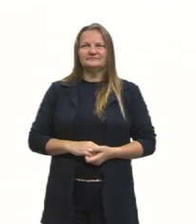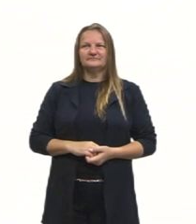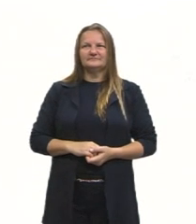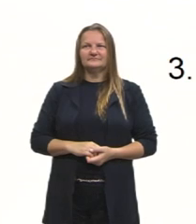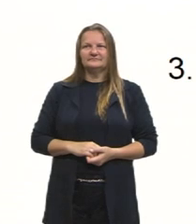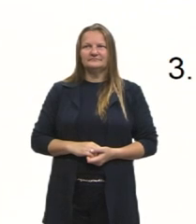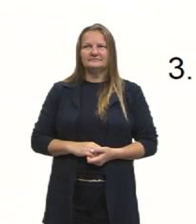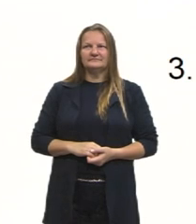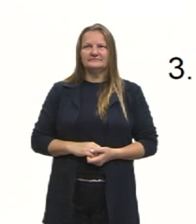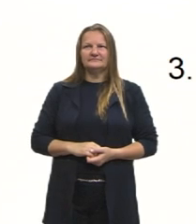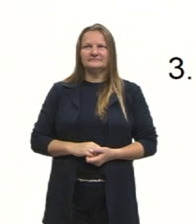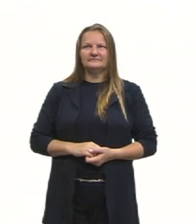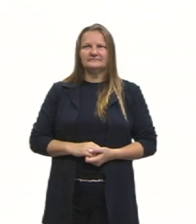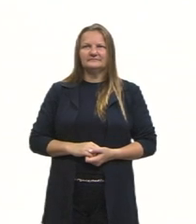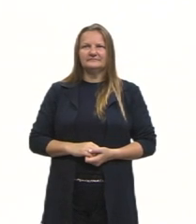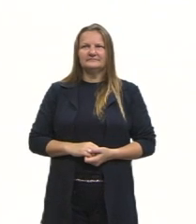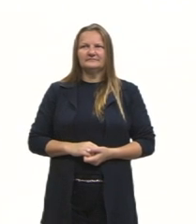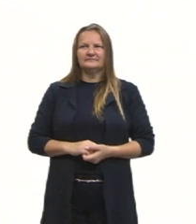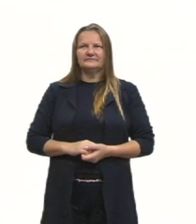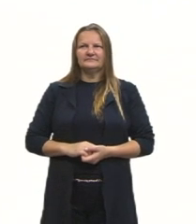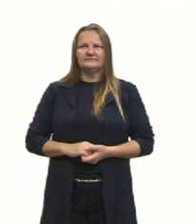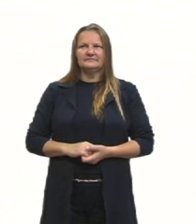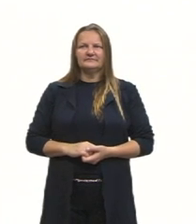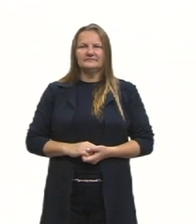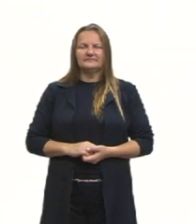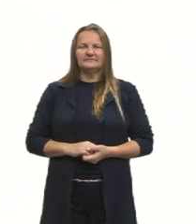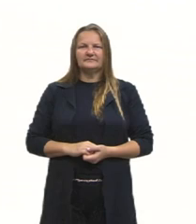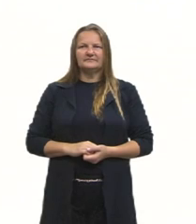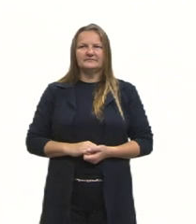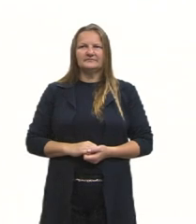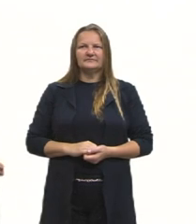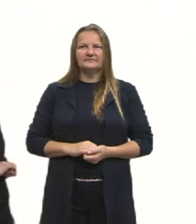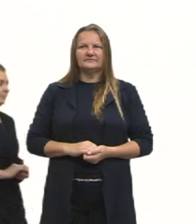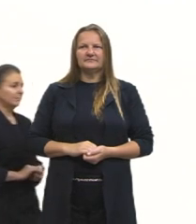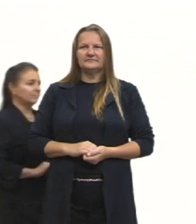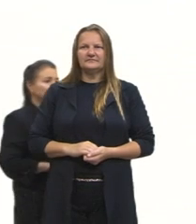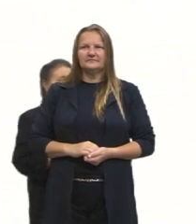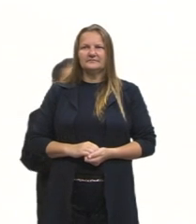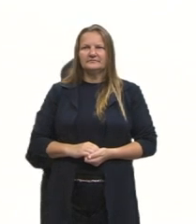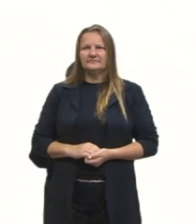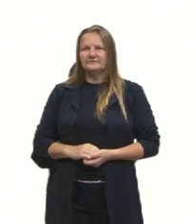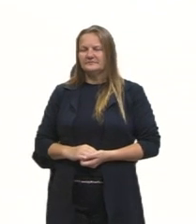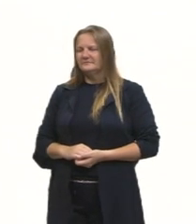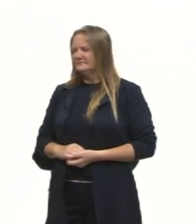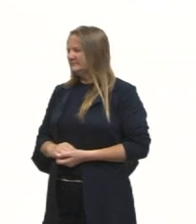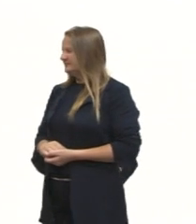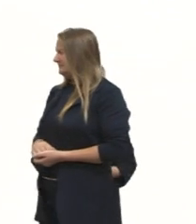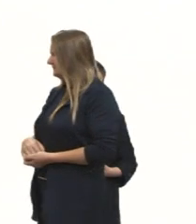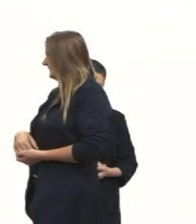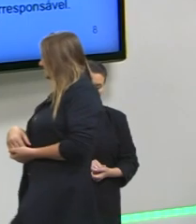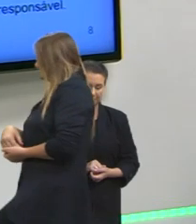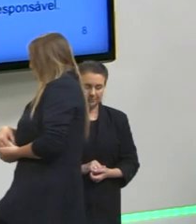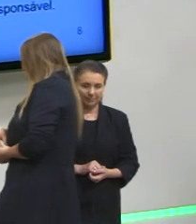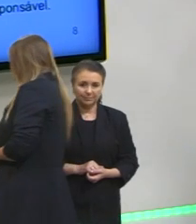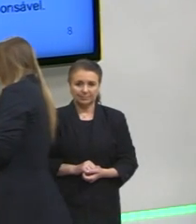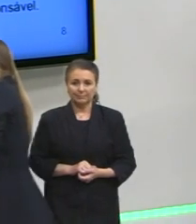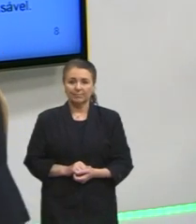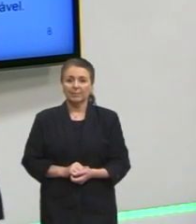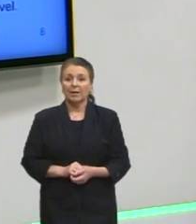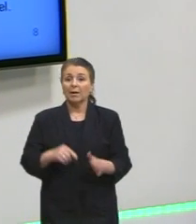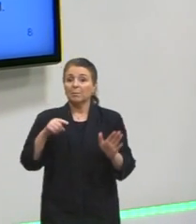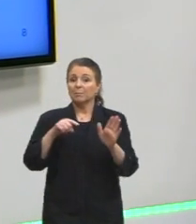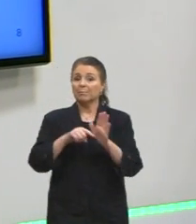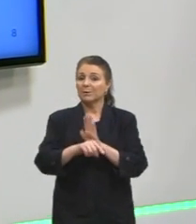partir da questão 3. Então, na questão 3, nós vamos já para uma